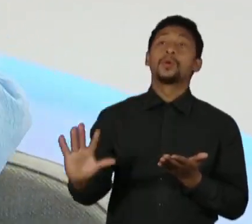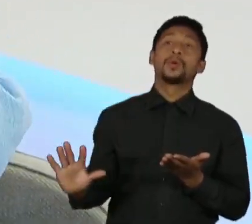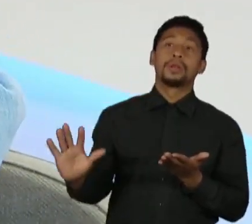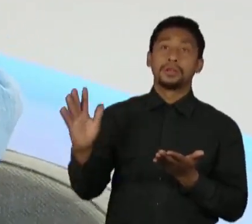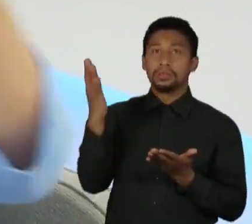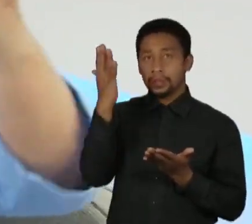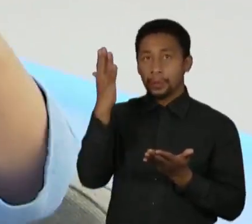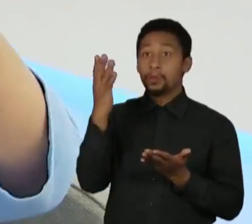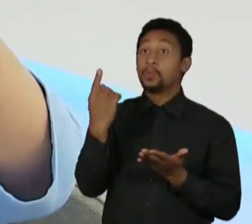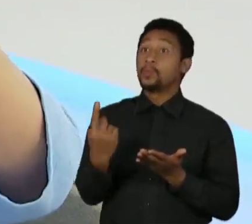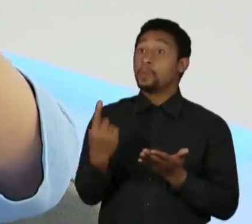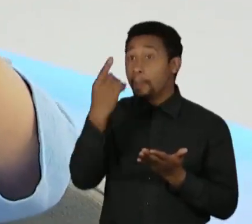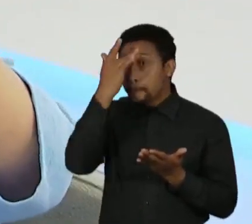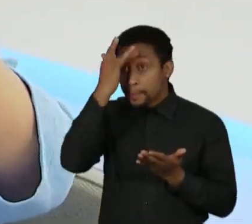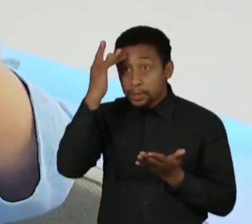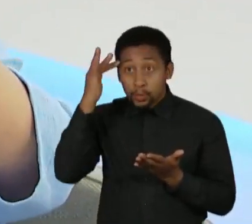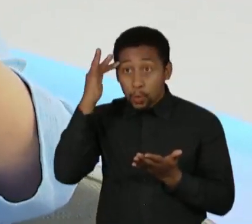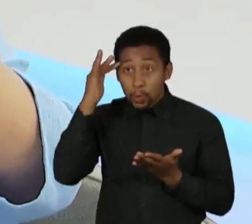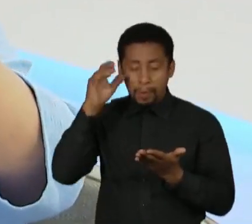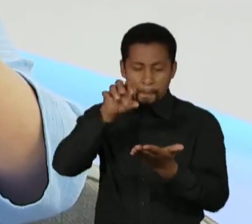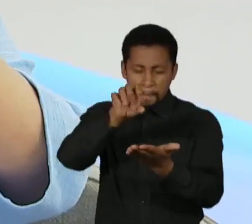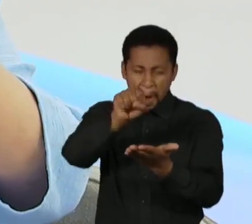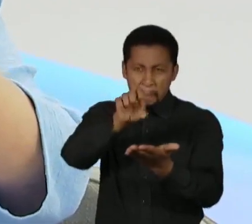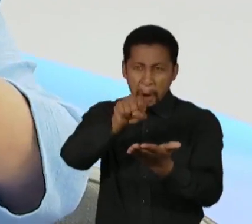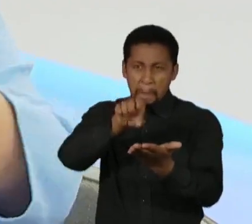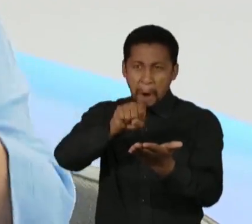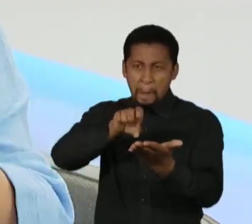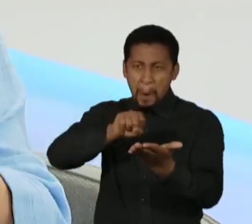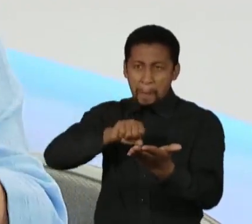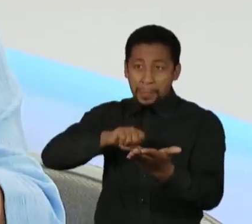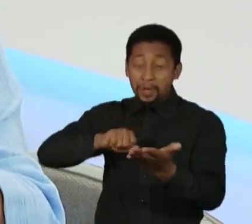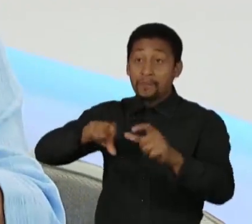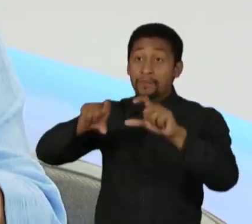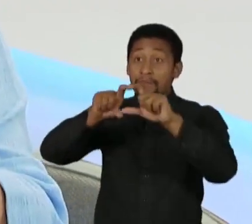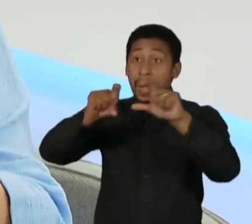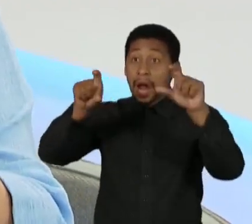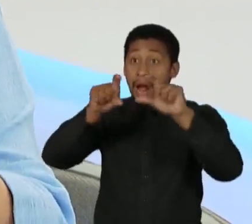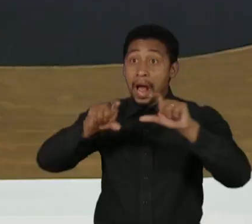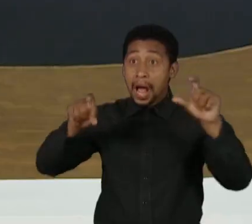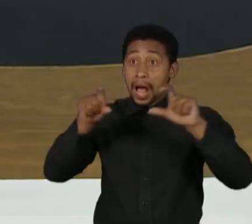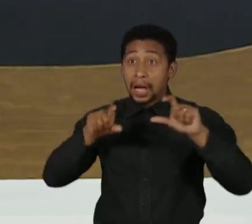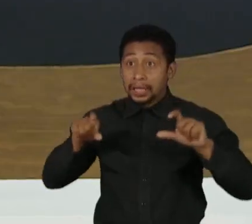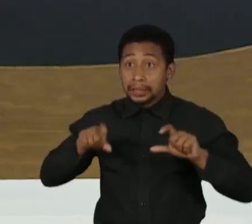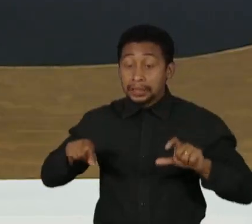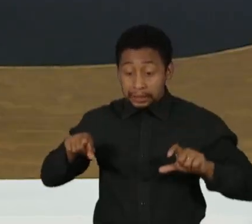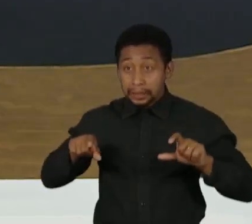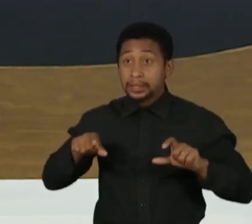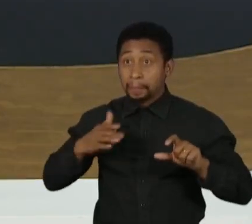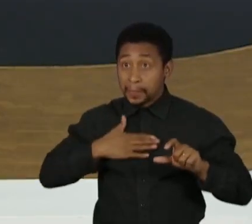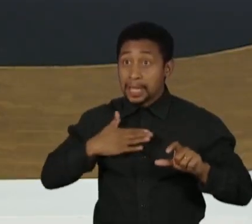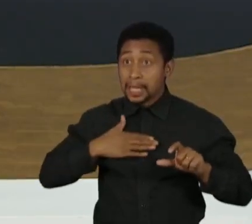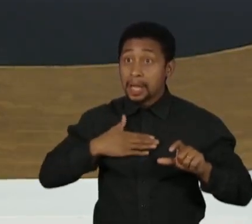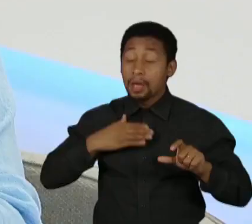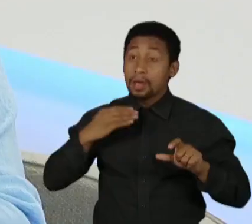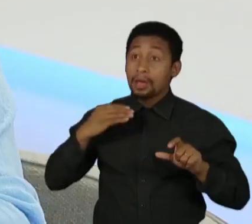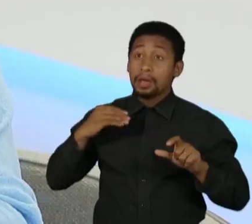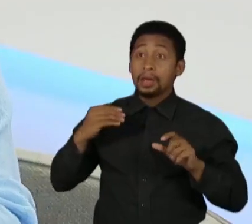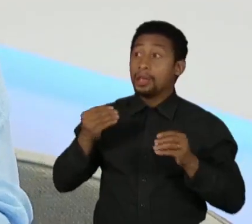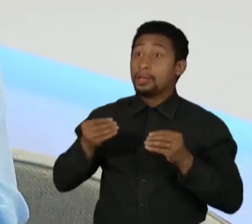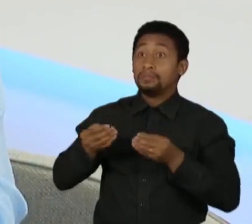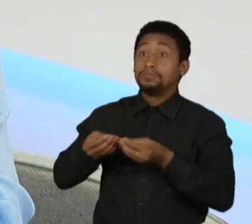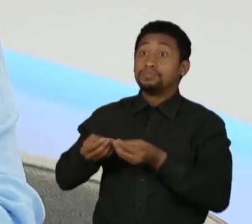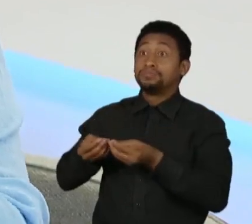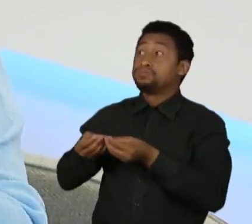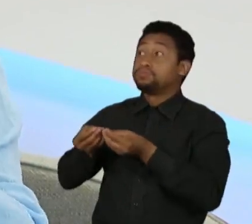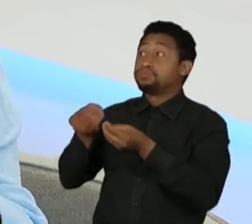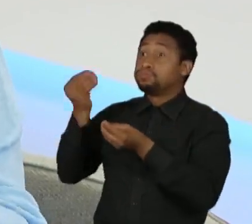frases e fez uma coletânea de frases, coisa que a gente não deve fazer quando a gente vai tirar uma frase do